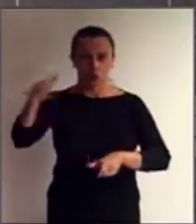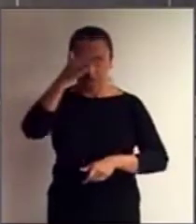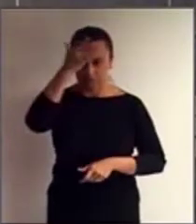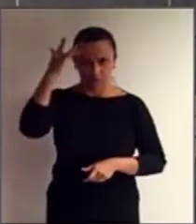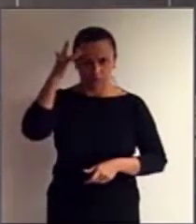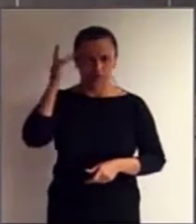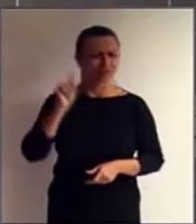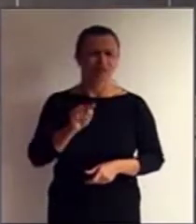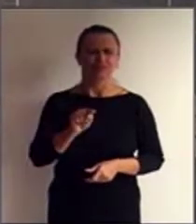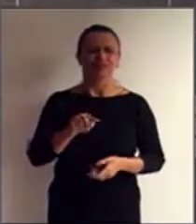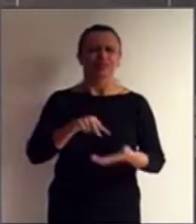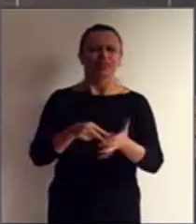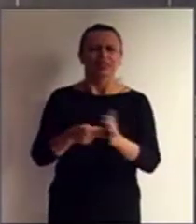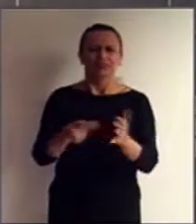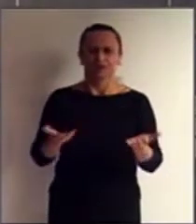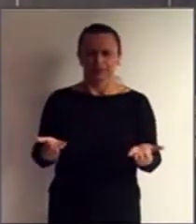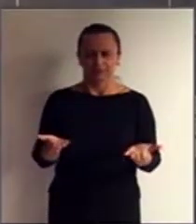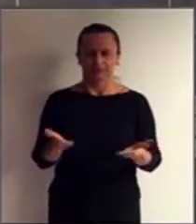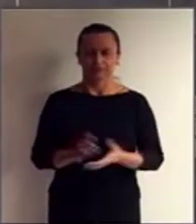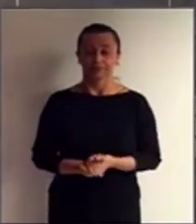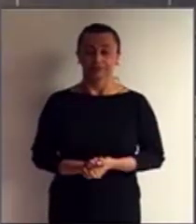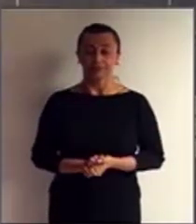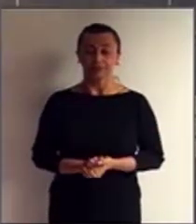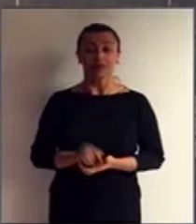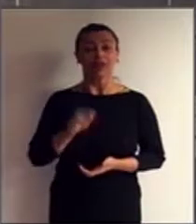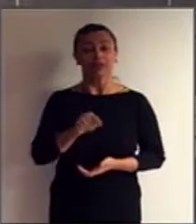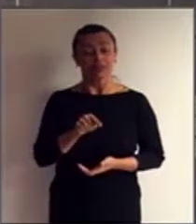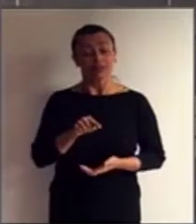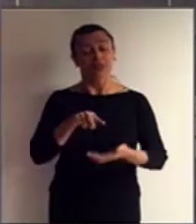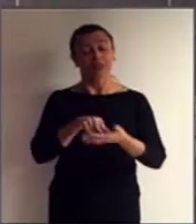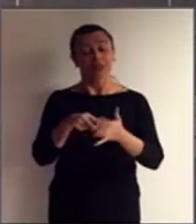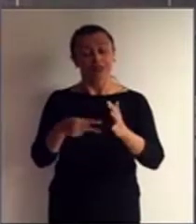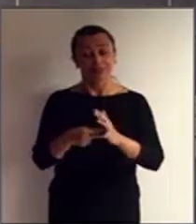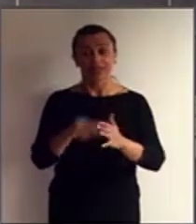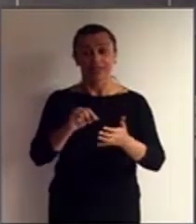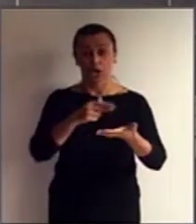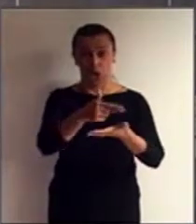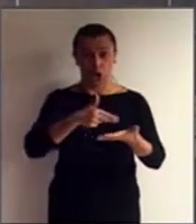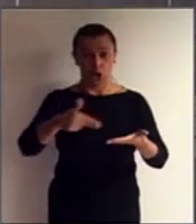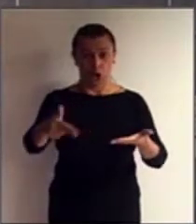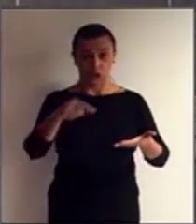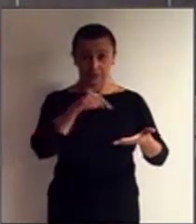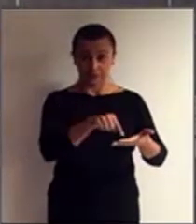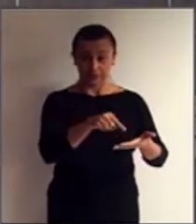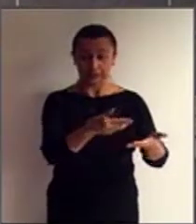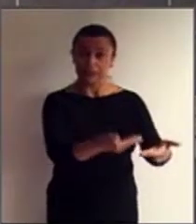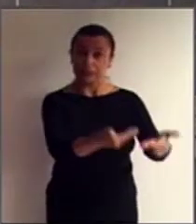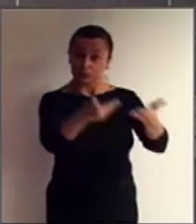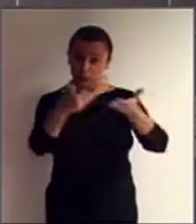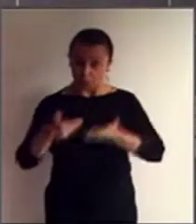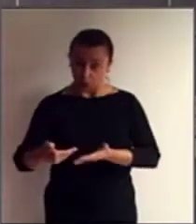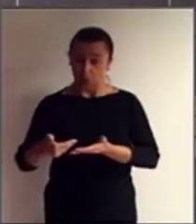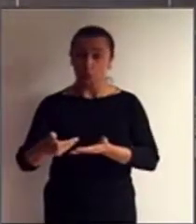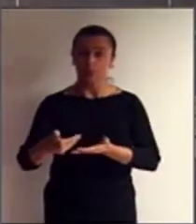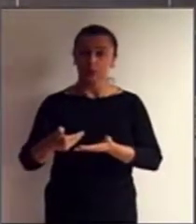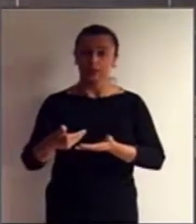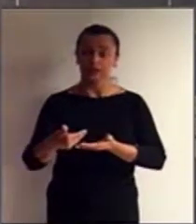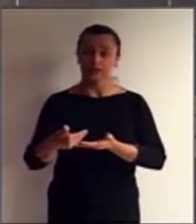que isso quer dizer? Isso quer dizer que a Convenção trouxe para